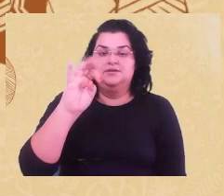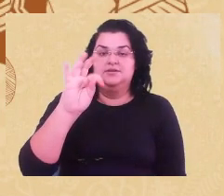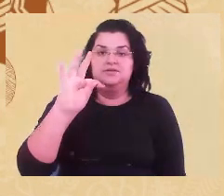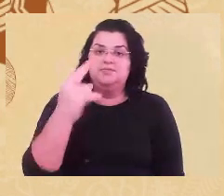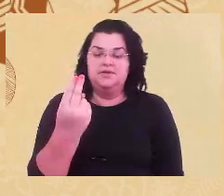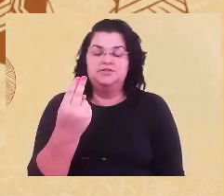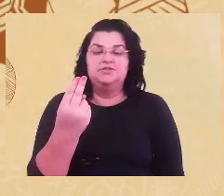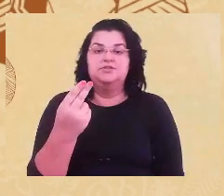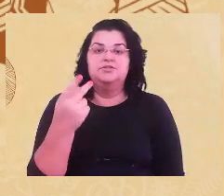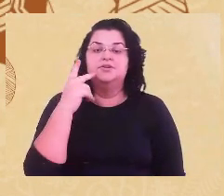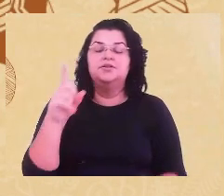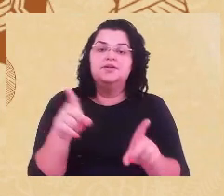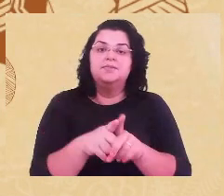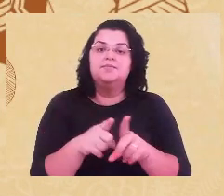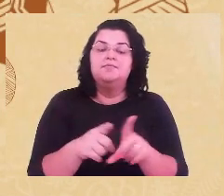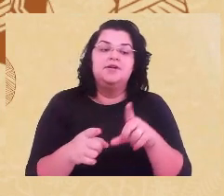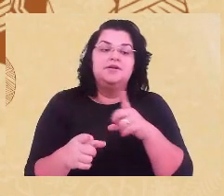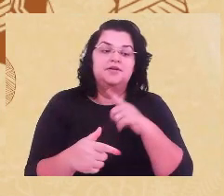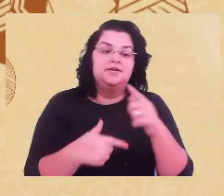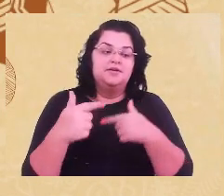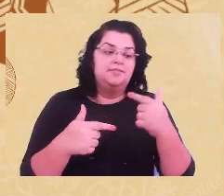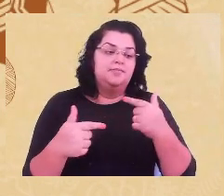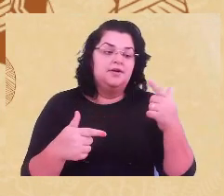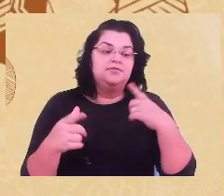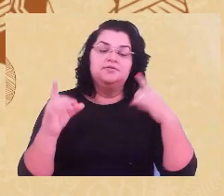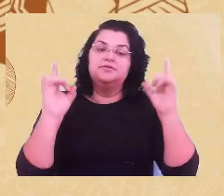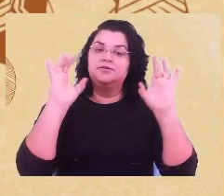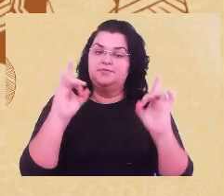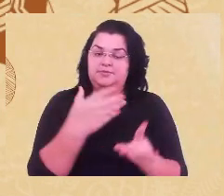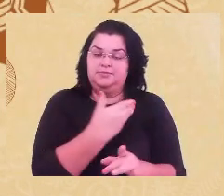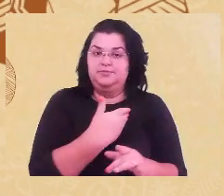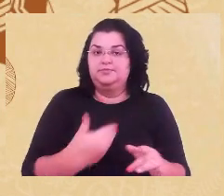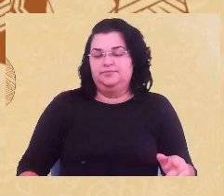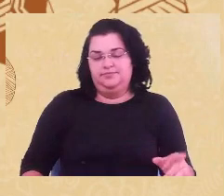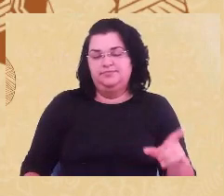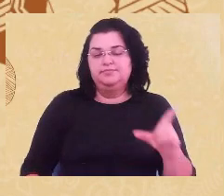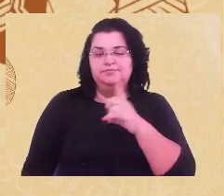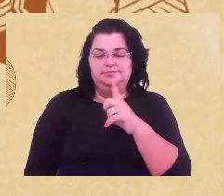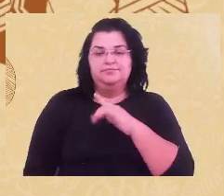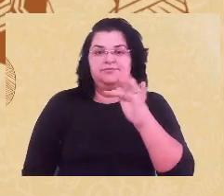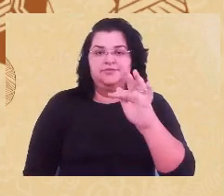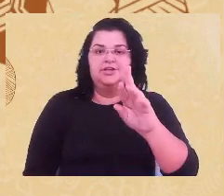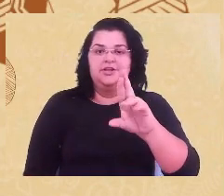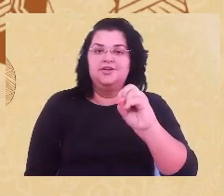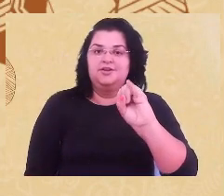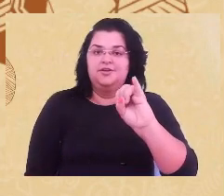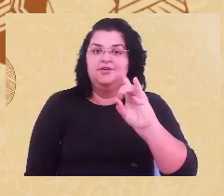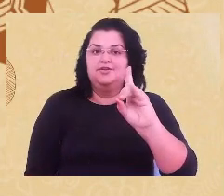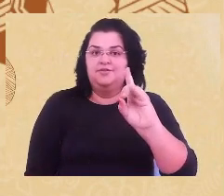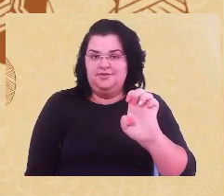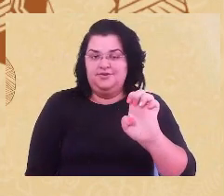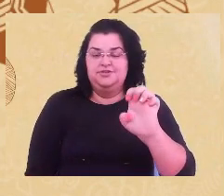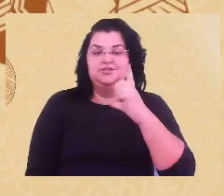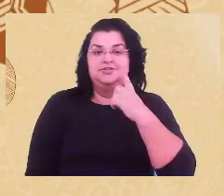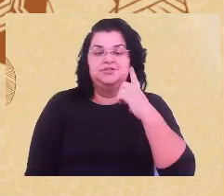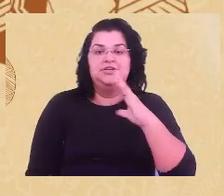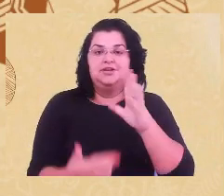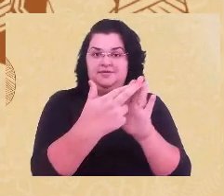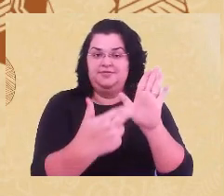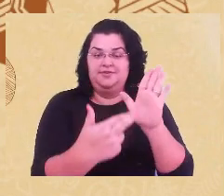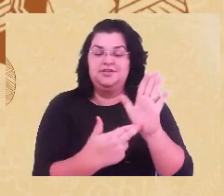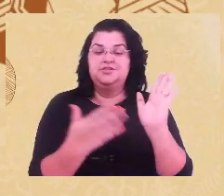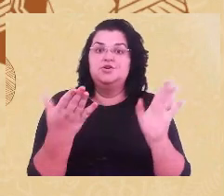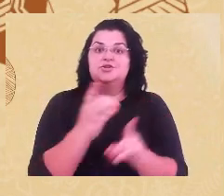ela tem feito um trabalho sobre as clínicas públicas do Freud. E por isso que eu a referencio na tarde de hoje.